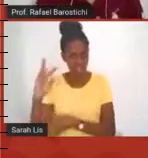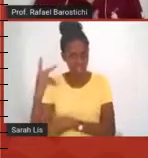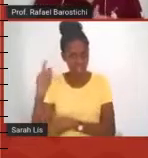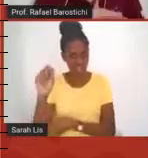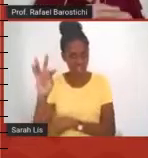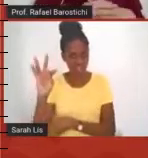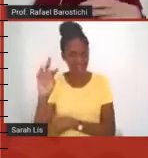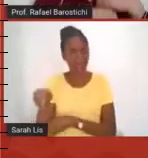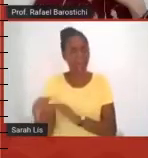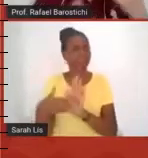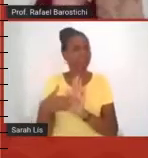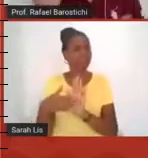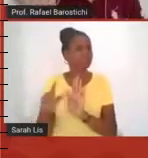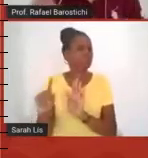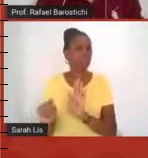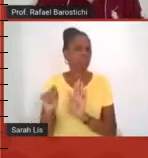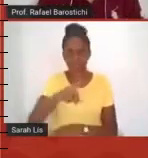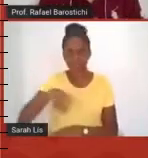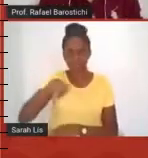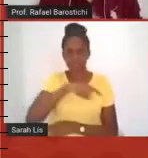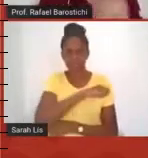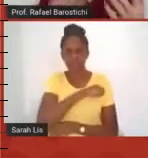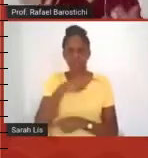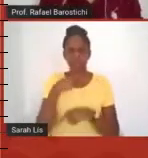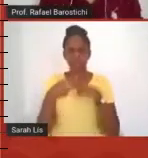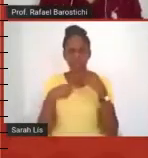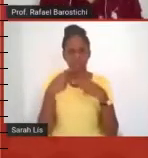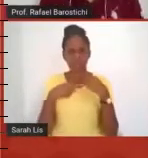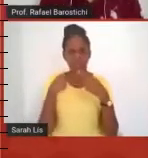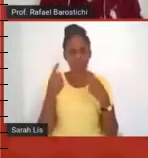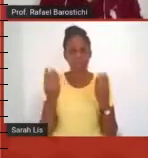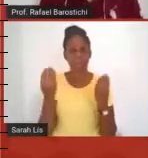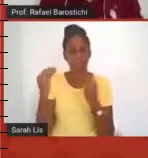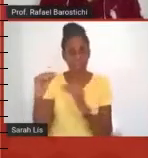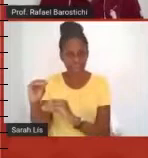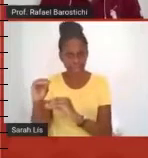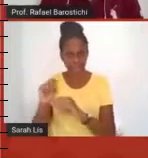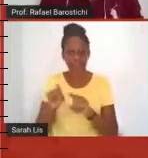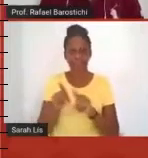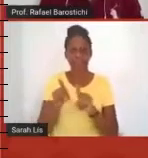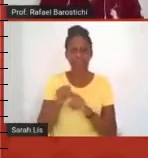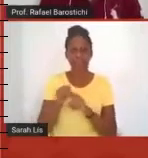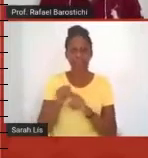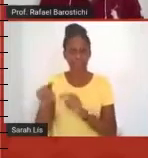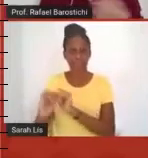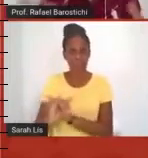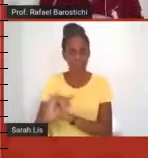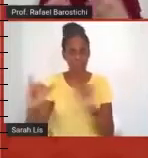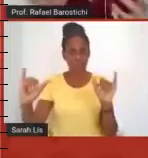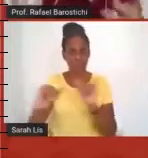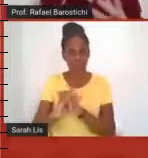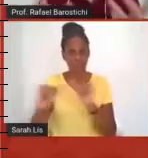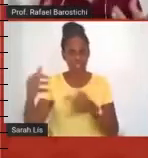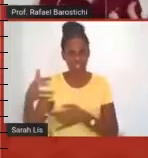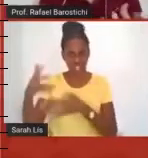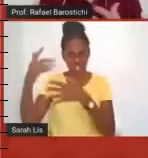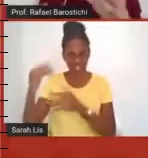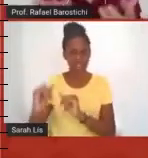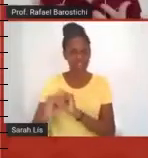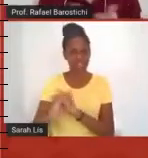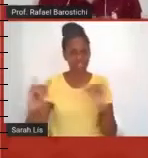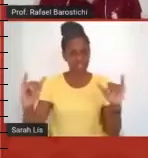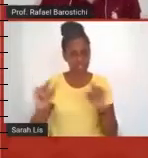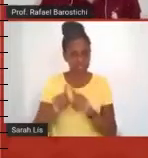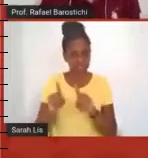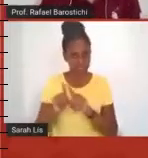colocassem as suas dúvidas. A gente também fazia comunicações pelo Google Chat. E a ideia é que